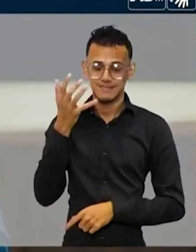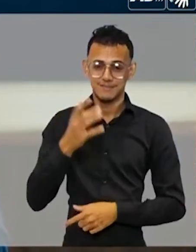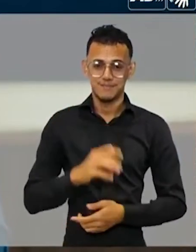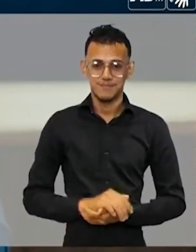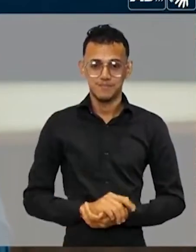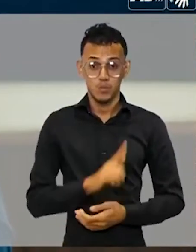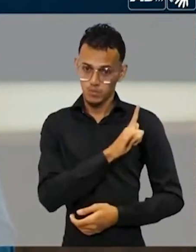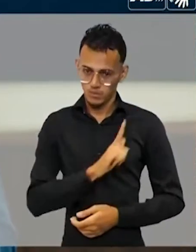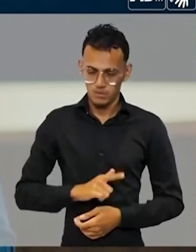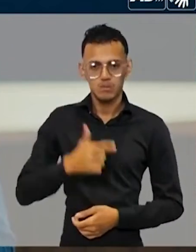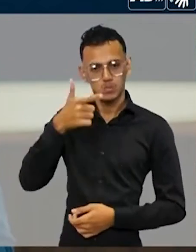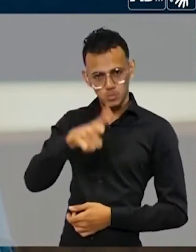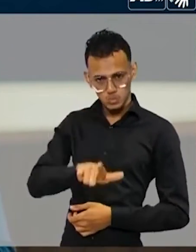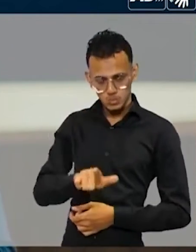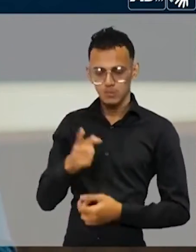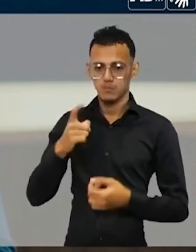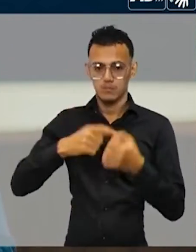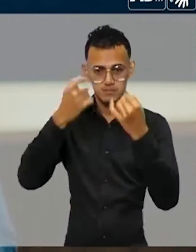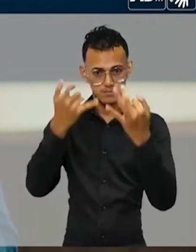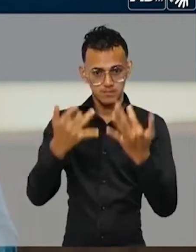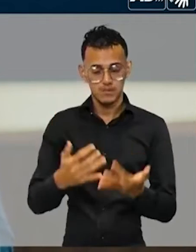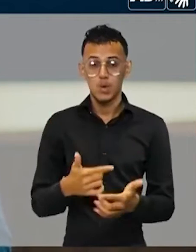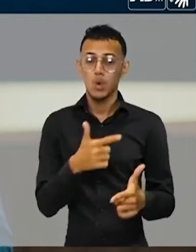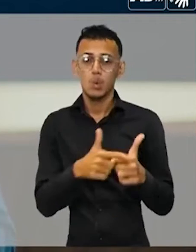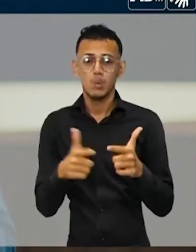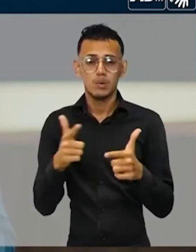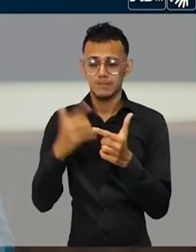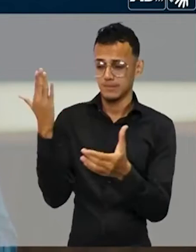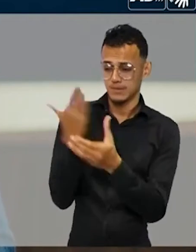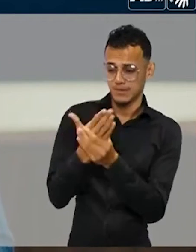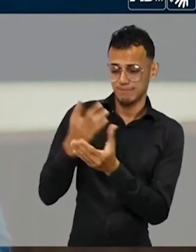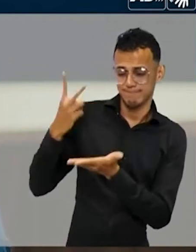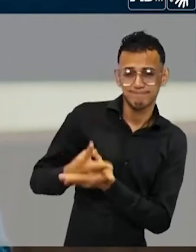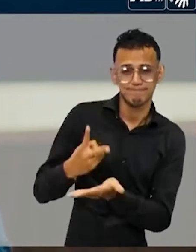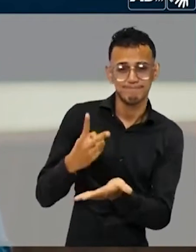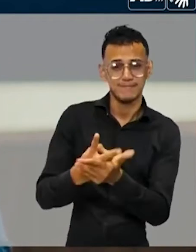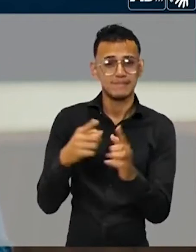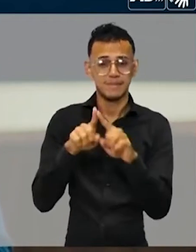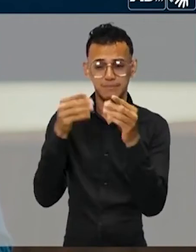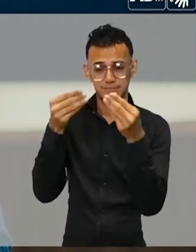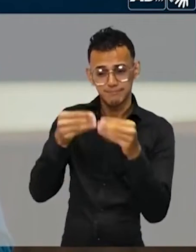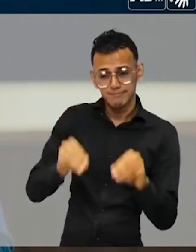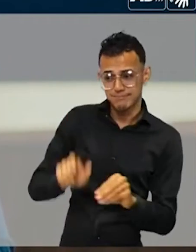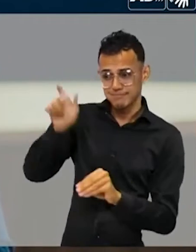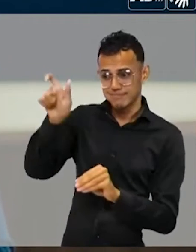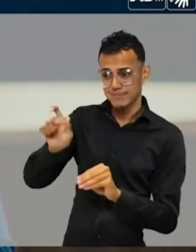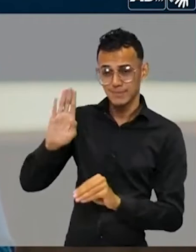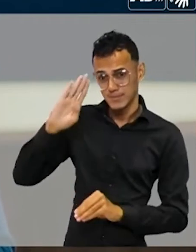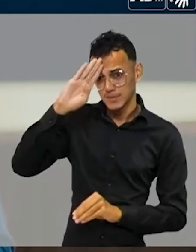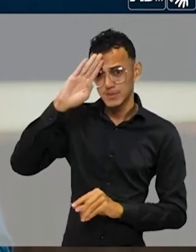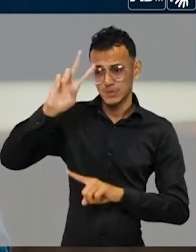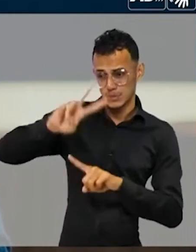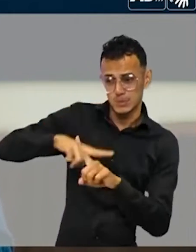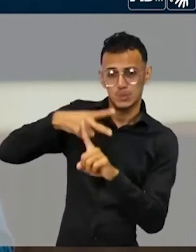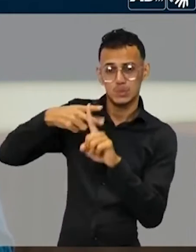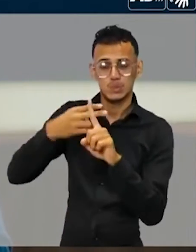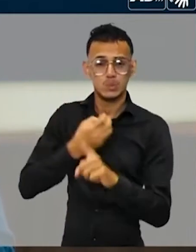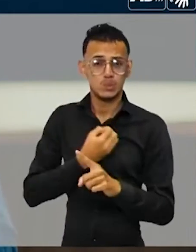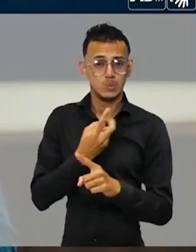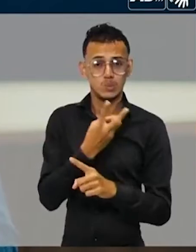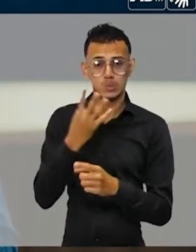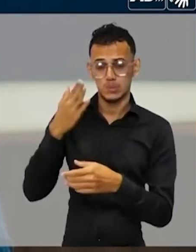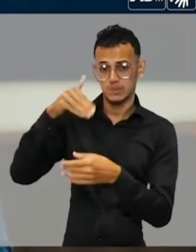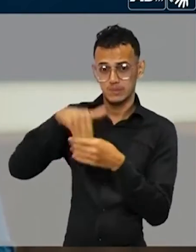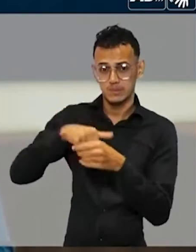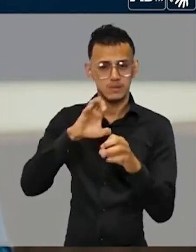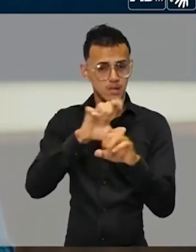é que a ação continua valendo e prejudicando a campanha do presidente. Judicialmente, não posso aqui